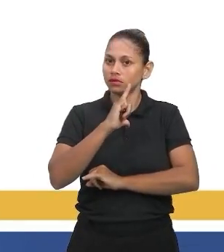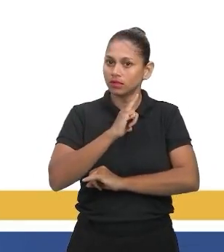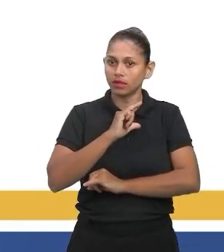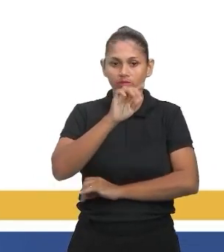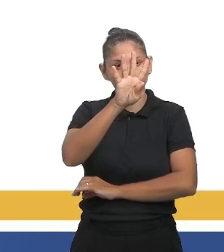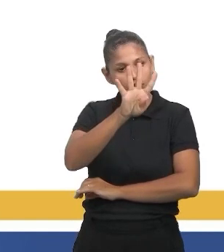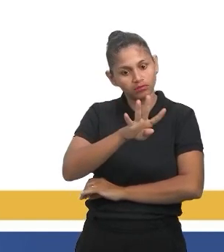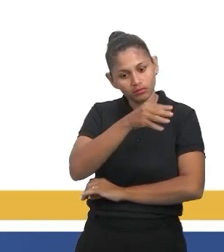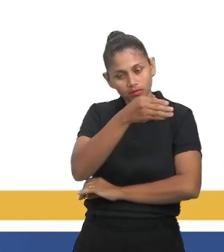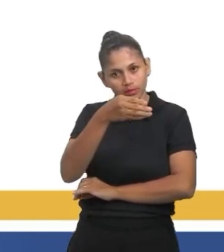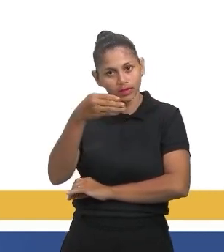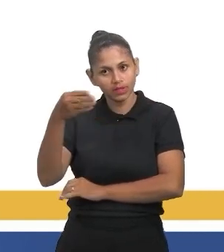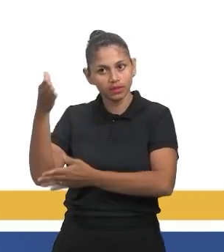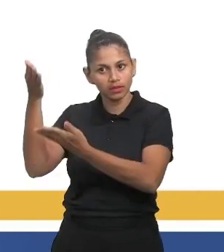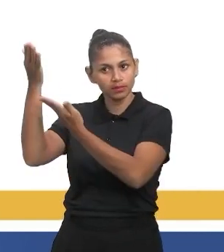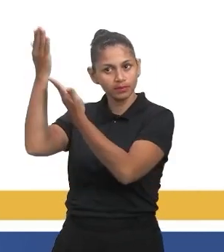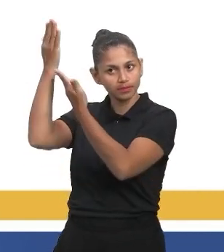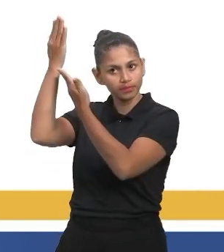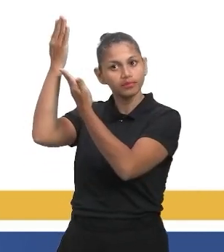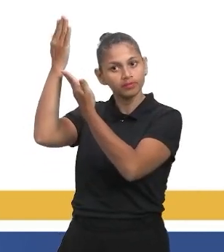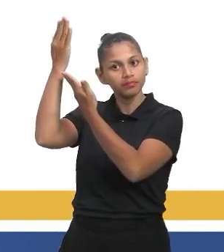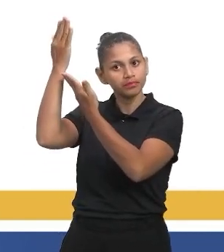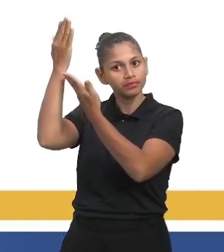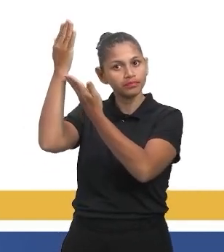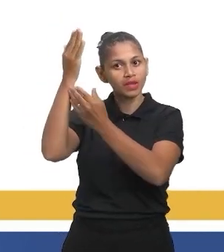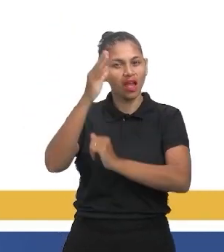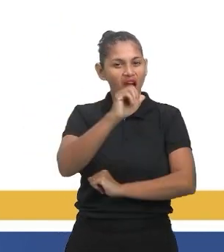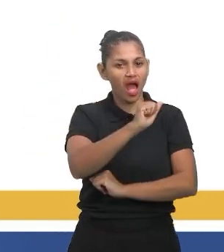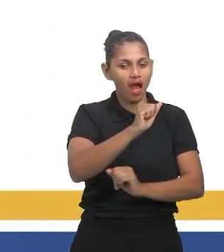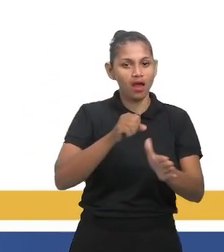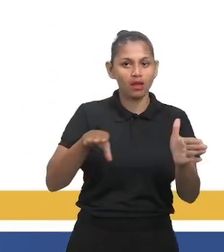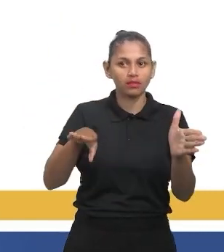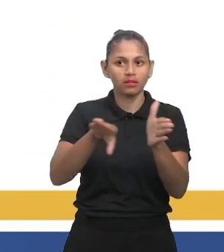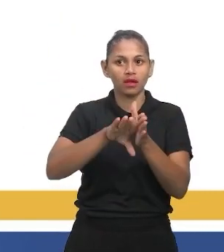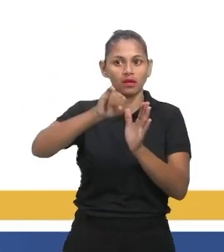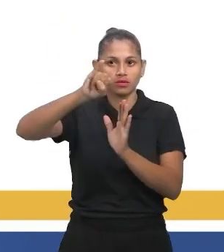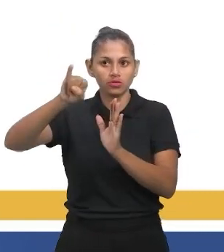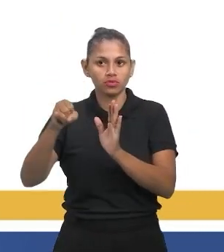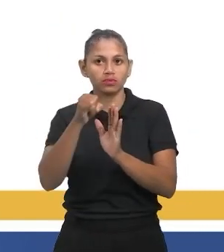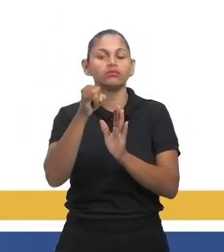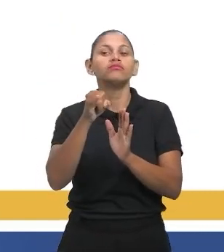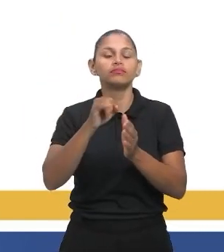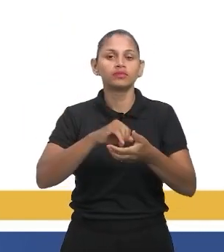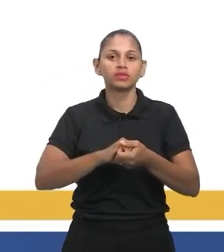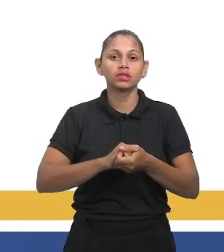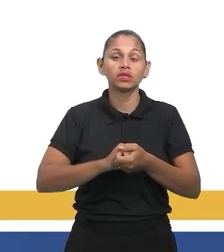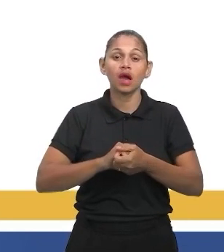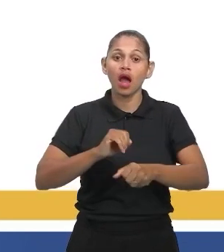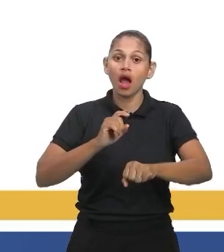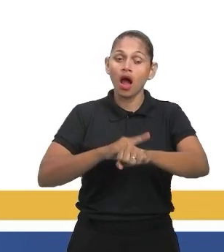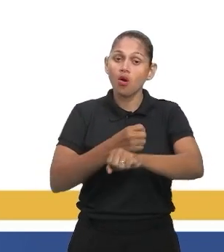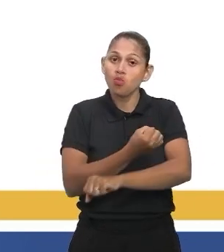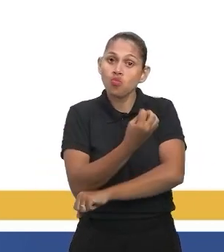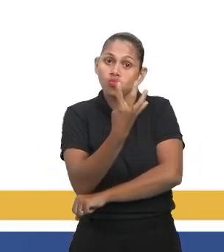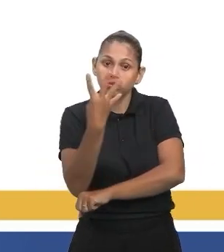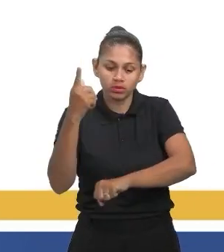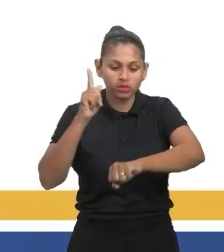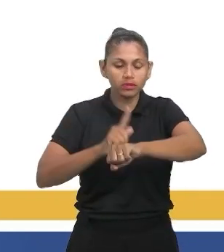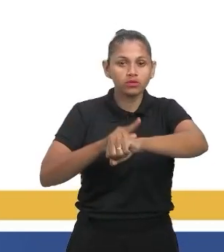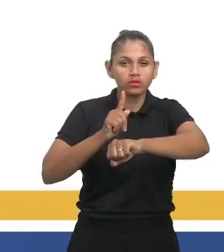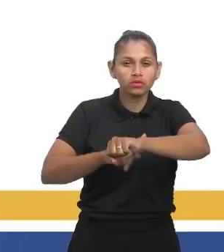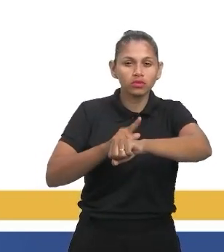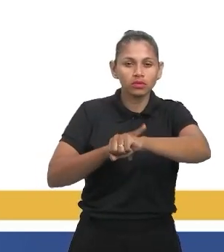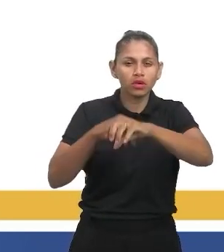alunos, A até J, né? E temos as horas que eles passam na internet. Beleza. Marca a alternativa com os valores